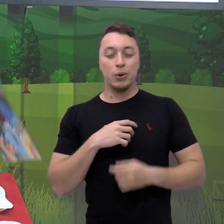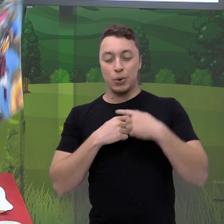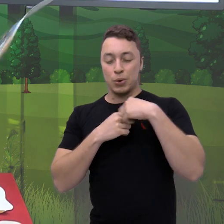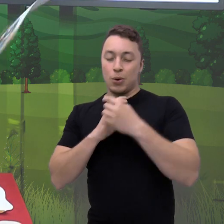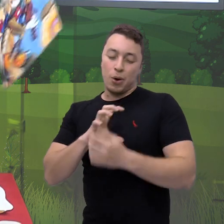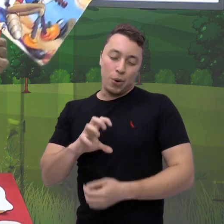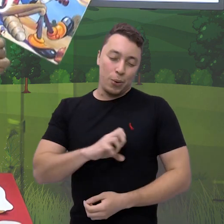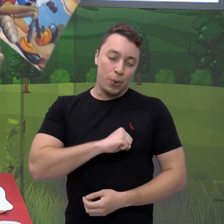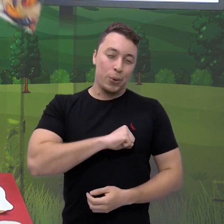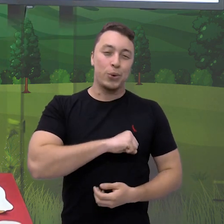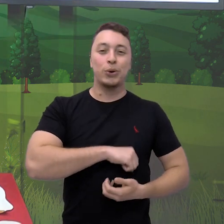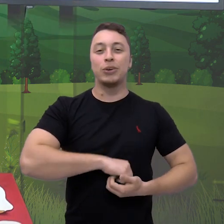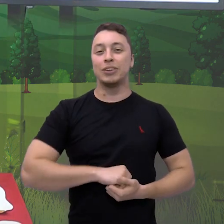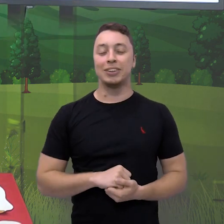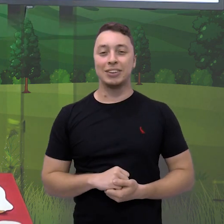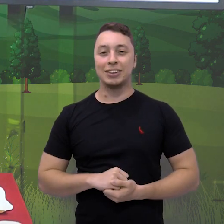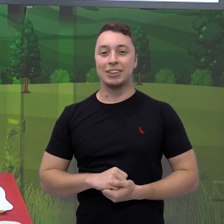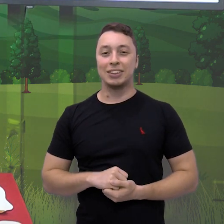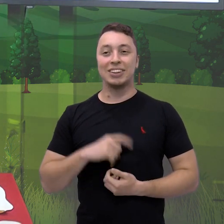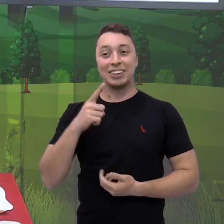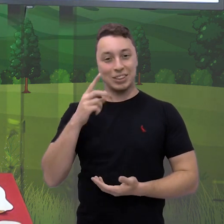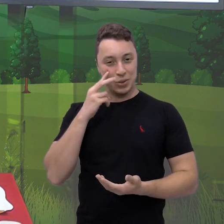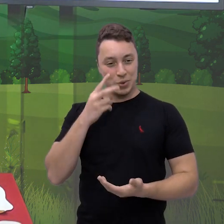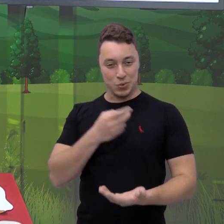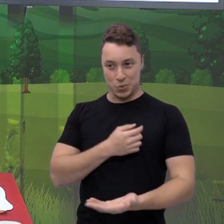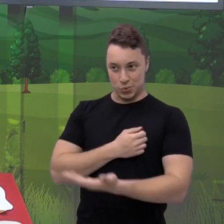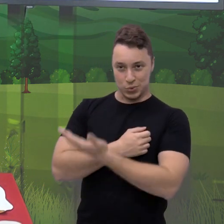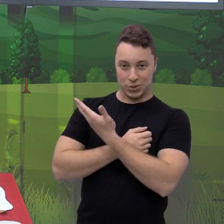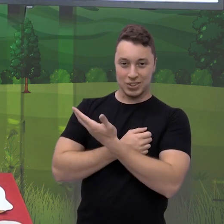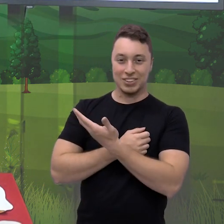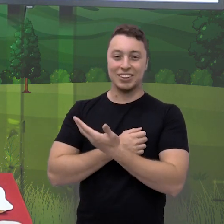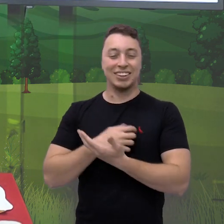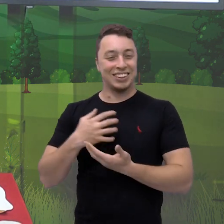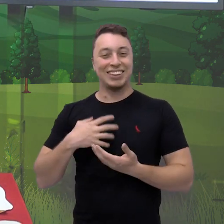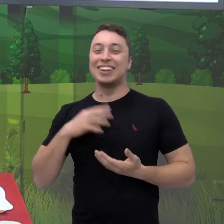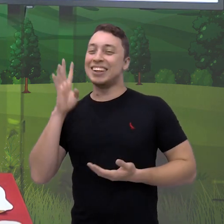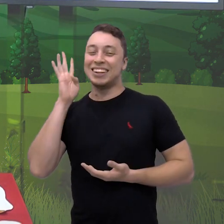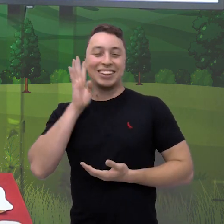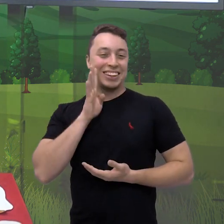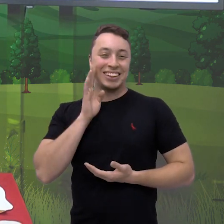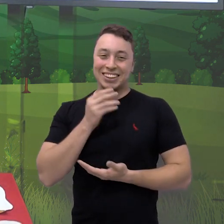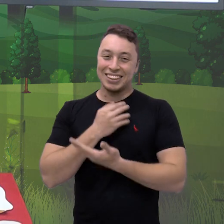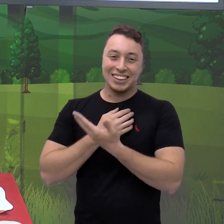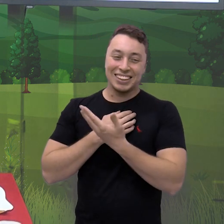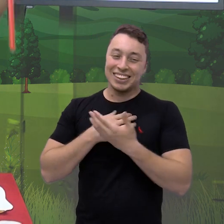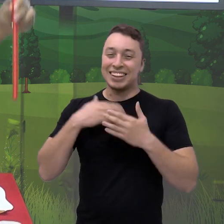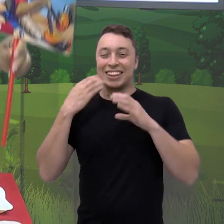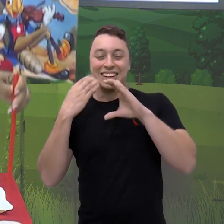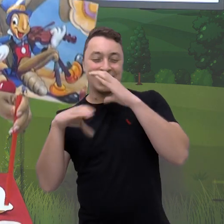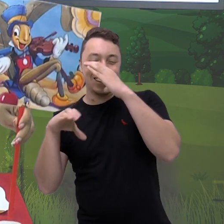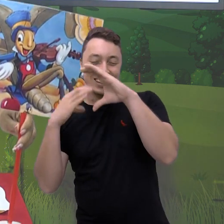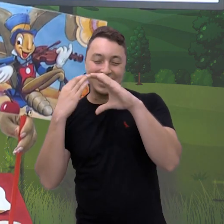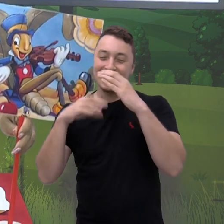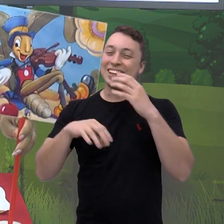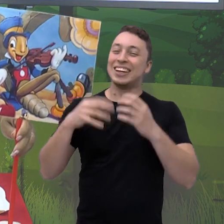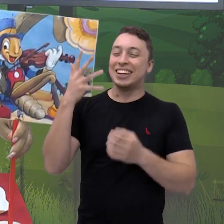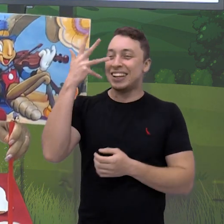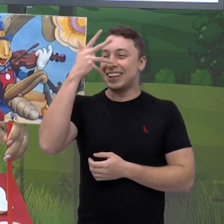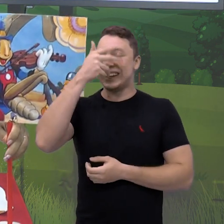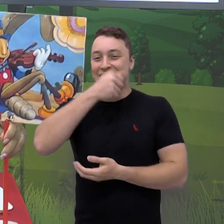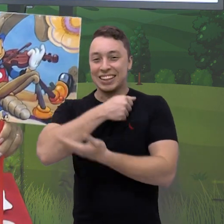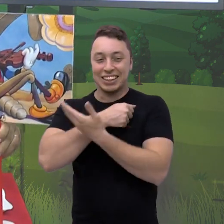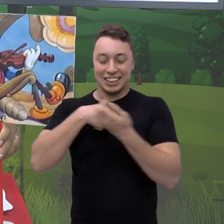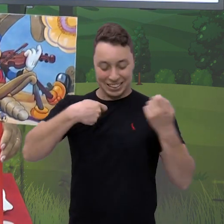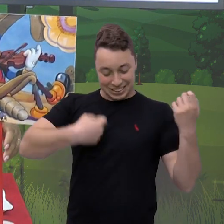Olha como a cigarra estava toda animada, olha, cantando bem bonito aí com a sua violinha, ó, aqui